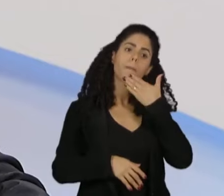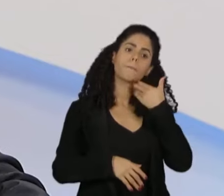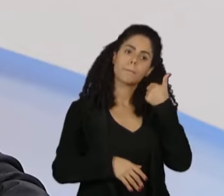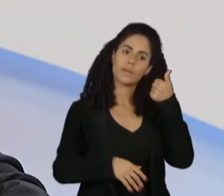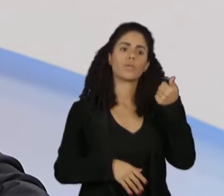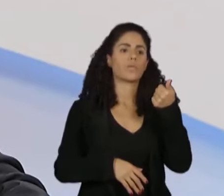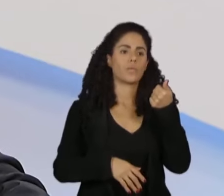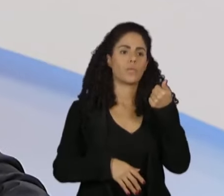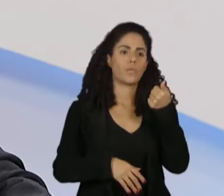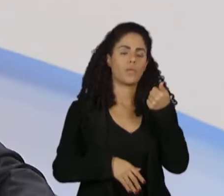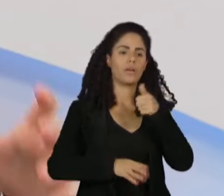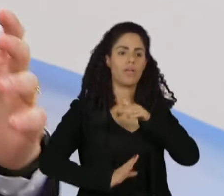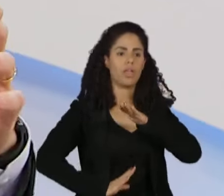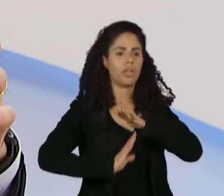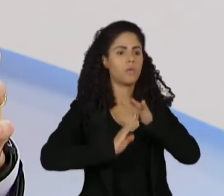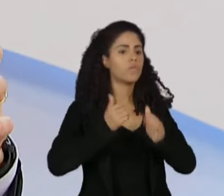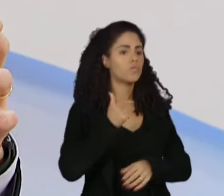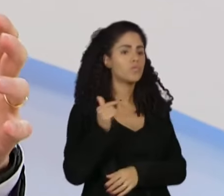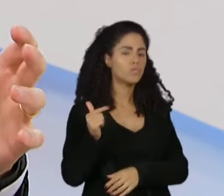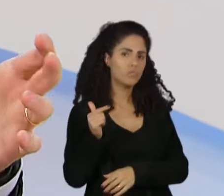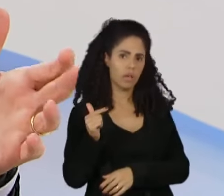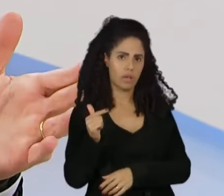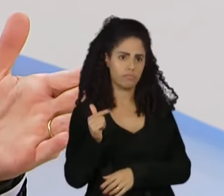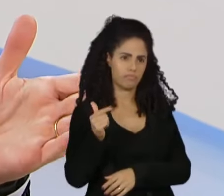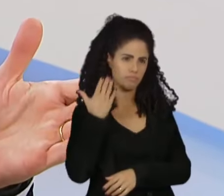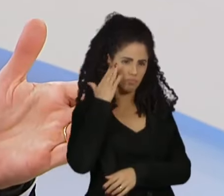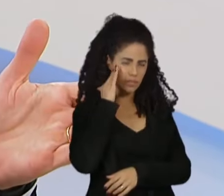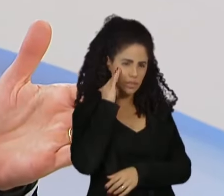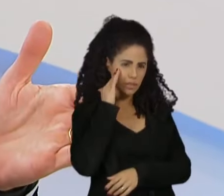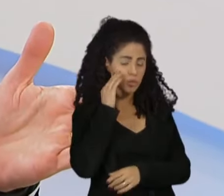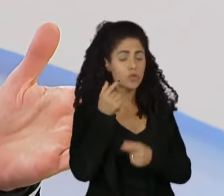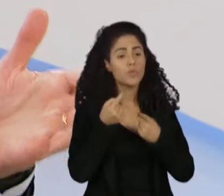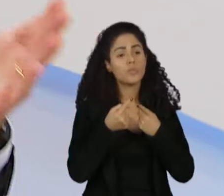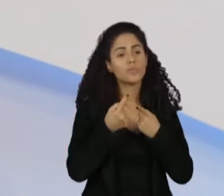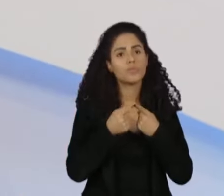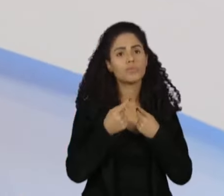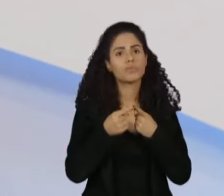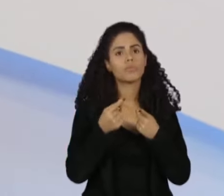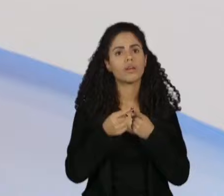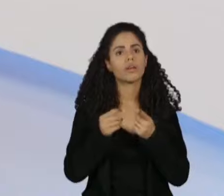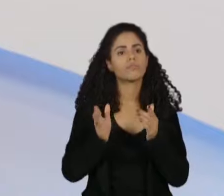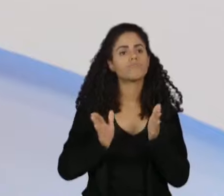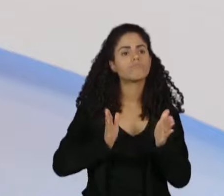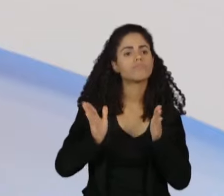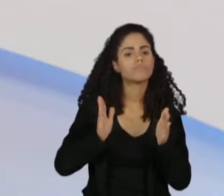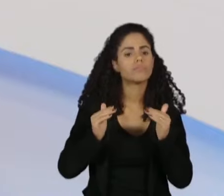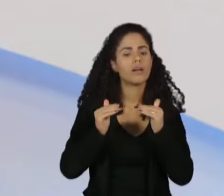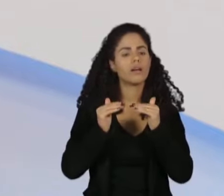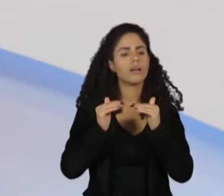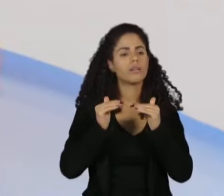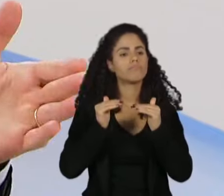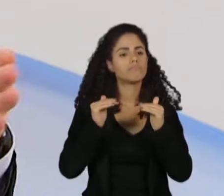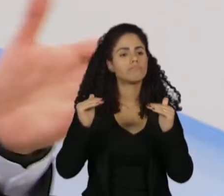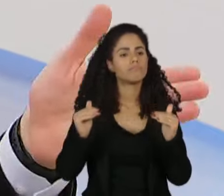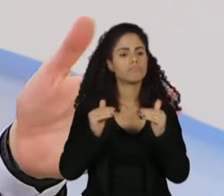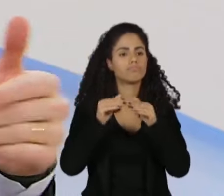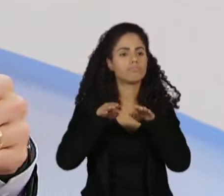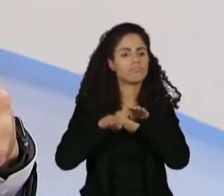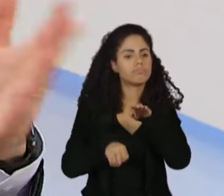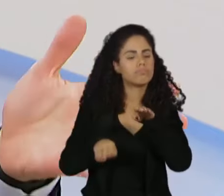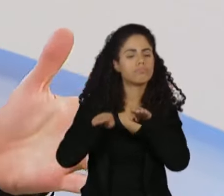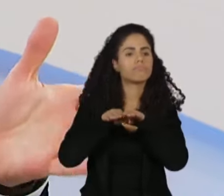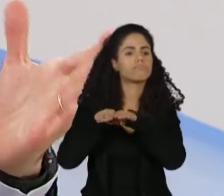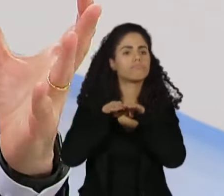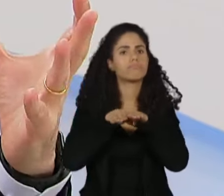uma restrição, não há uma restrição de investimento por classes de